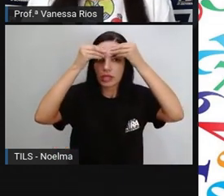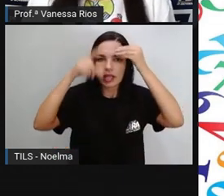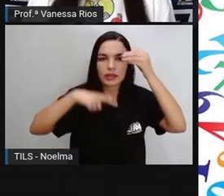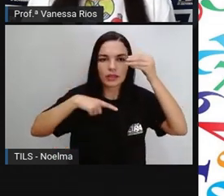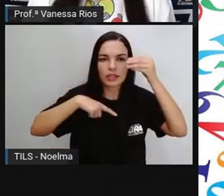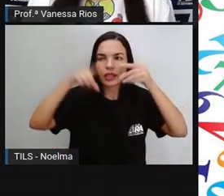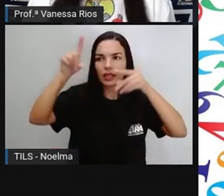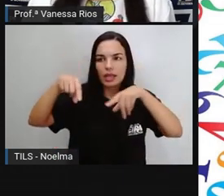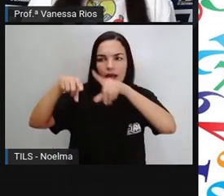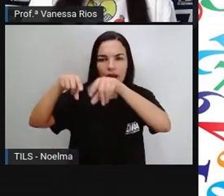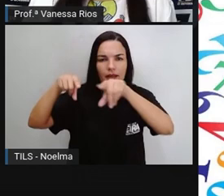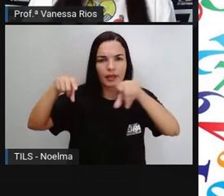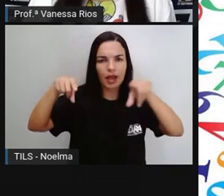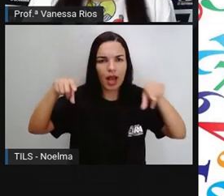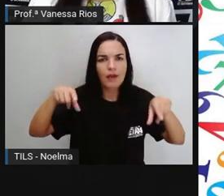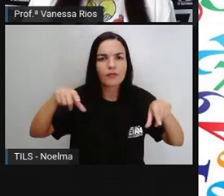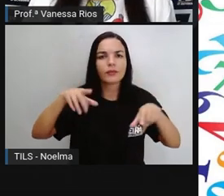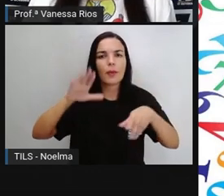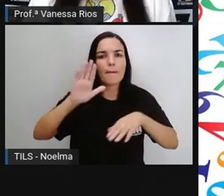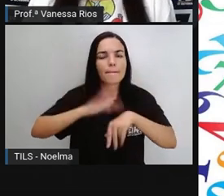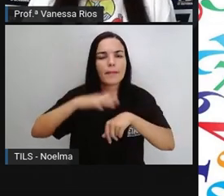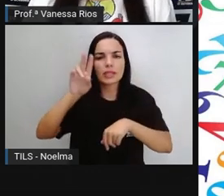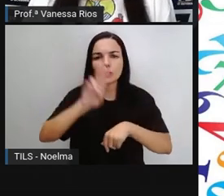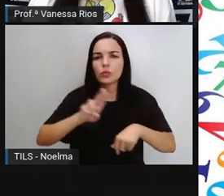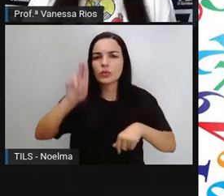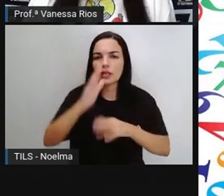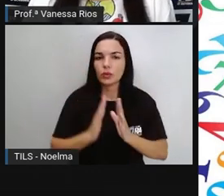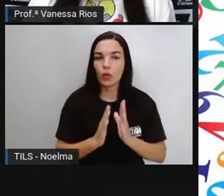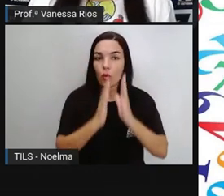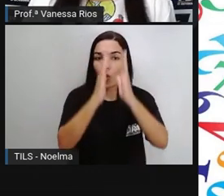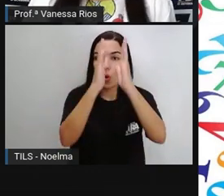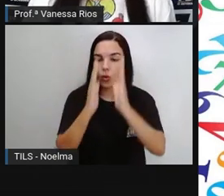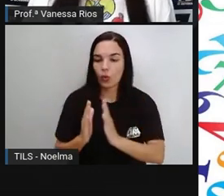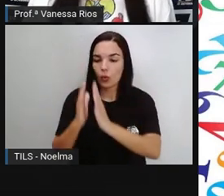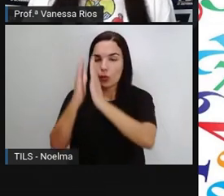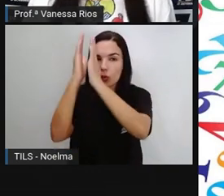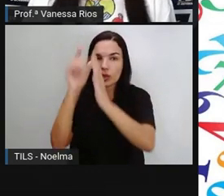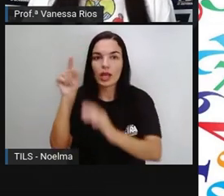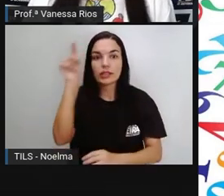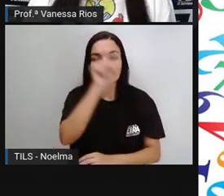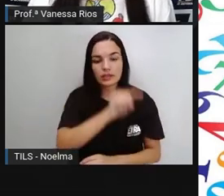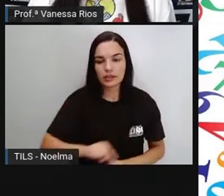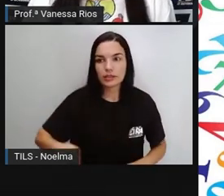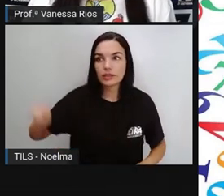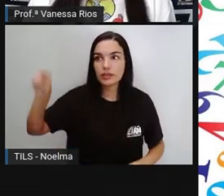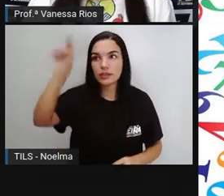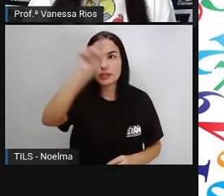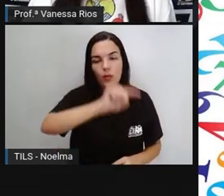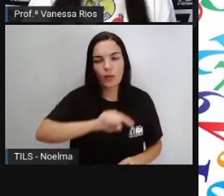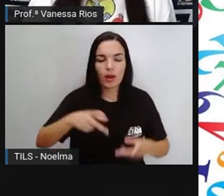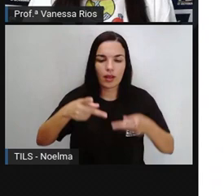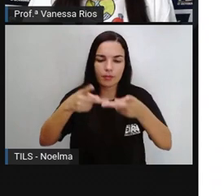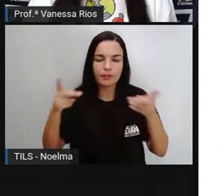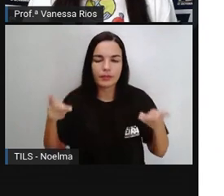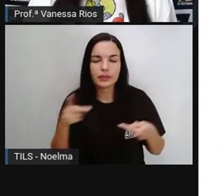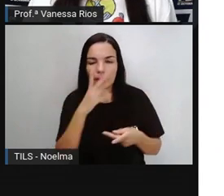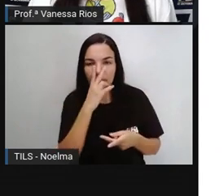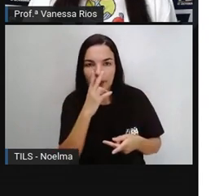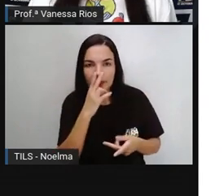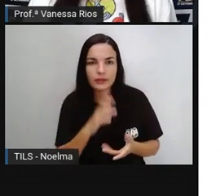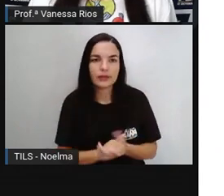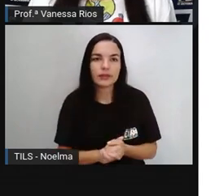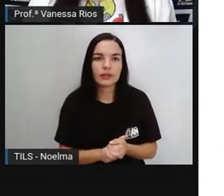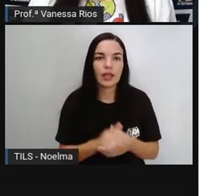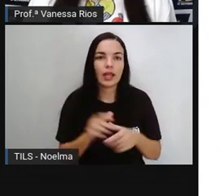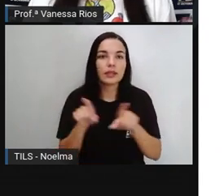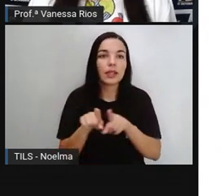Existem vários tipos de gráficos e os mais utilizados são os de coluna, os de linhas e também os circulares. E aí a